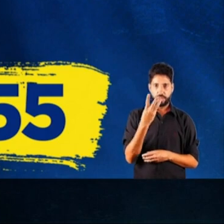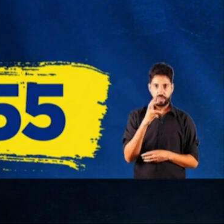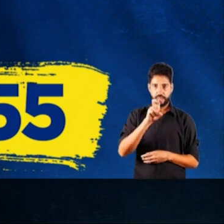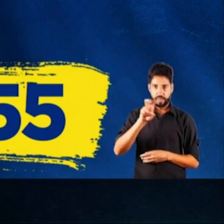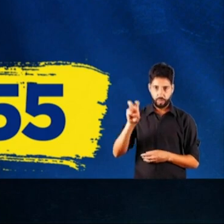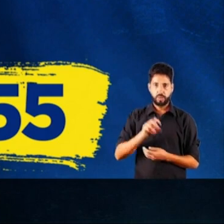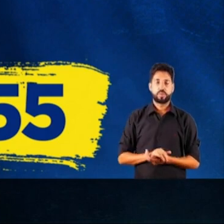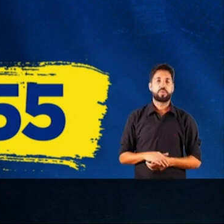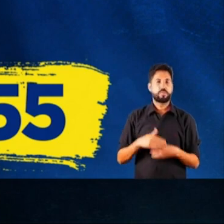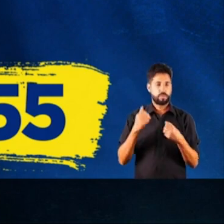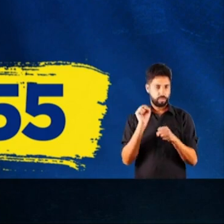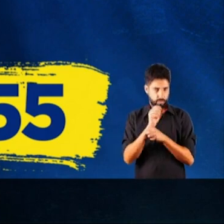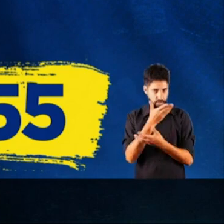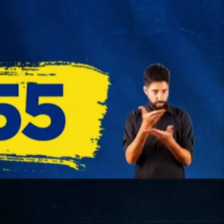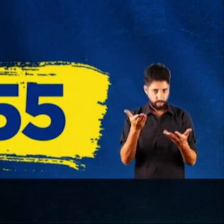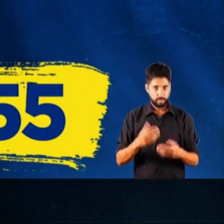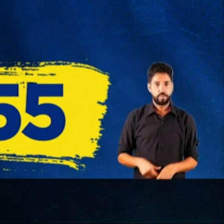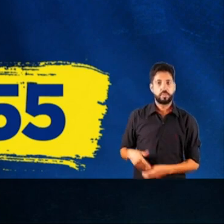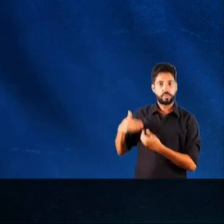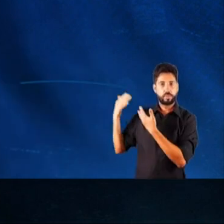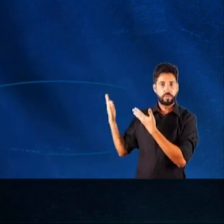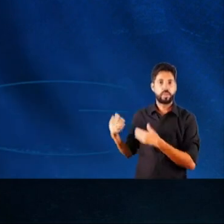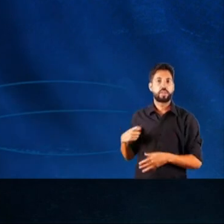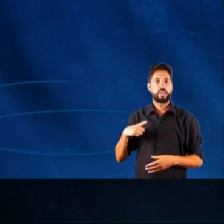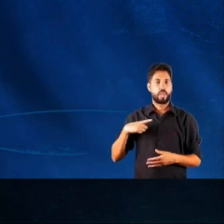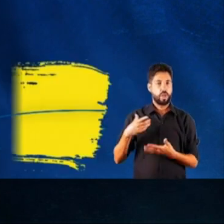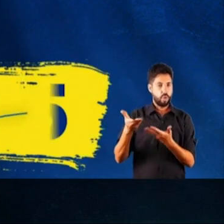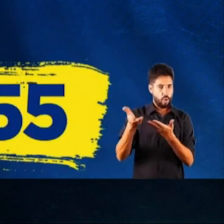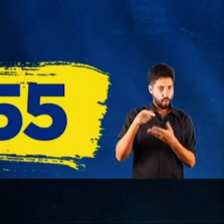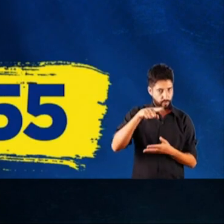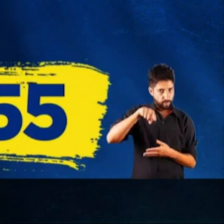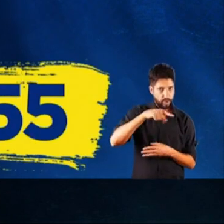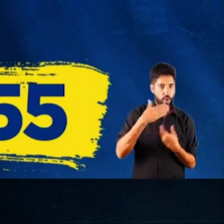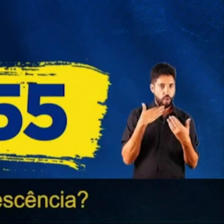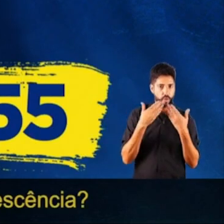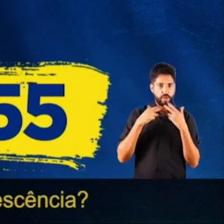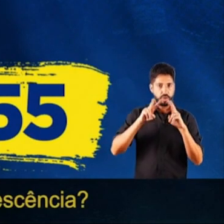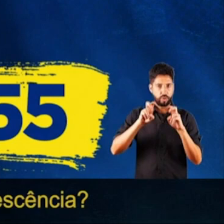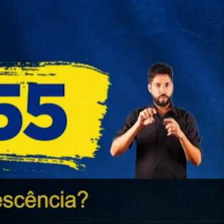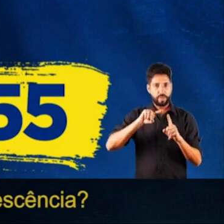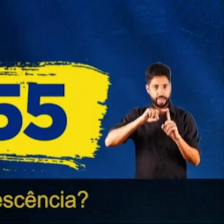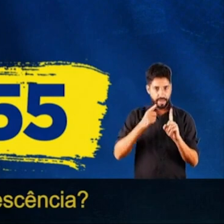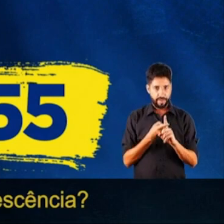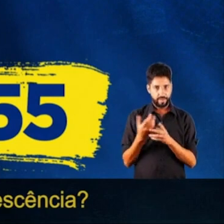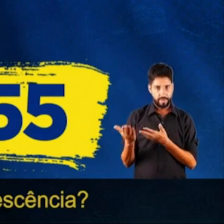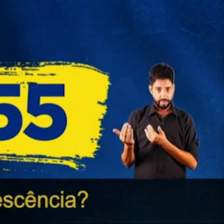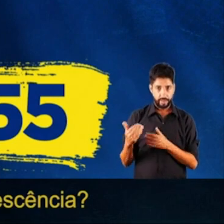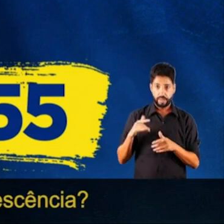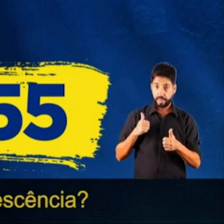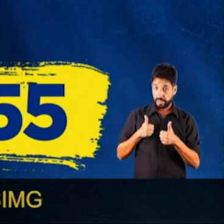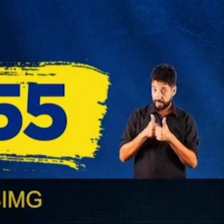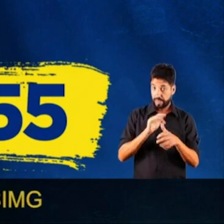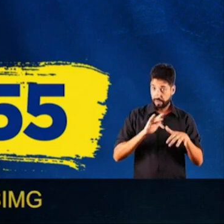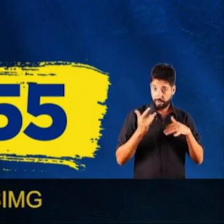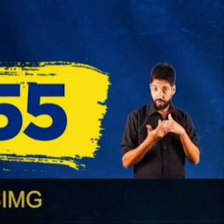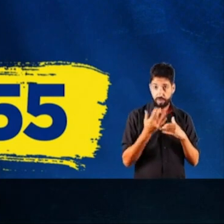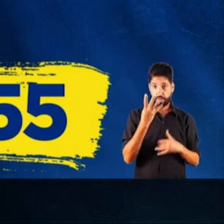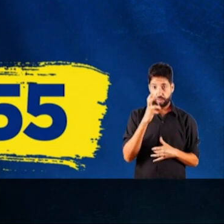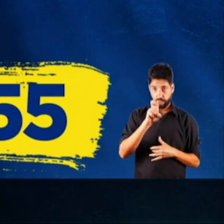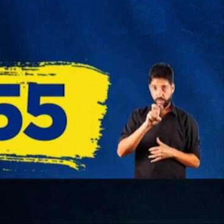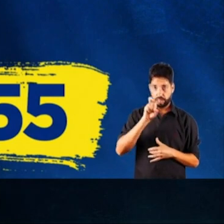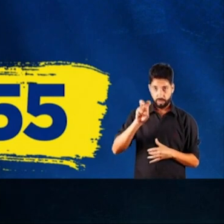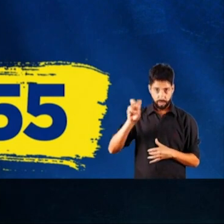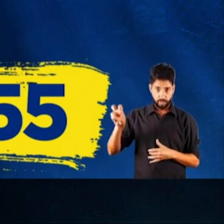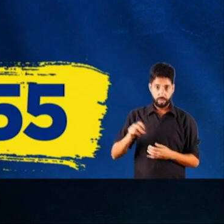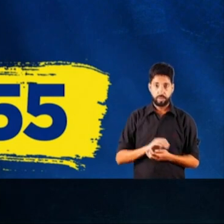45, 355. Conto com você. Sou Débora Lovis e eu tenho um convite. Vamos conversar sobre a gravidez na adolescência? Siga as minhas redes,